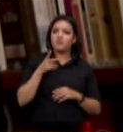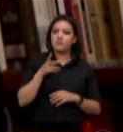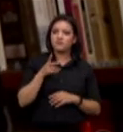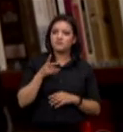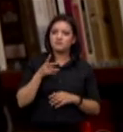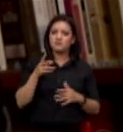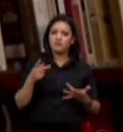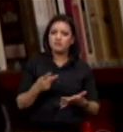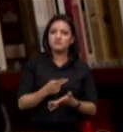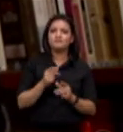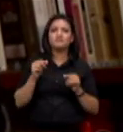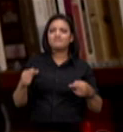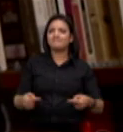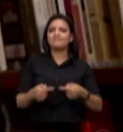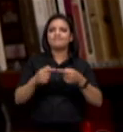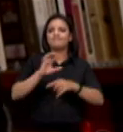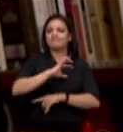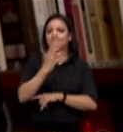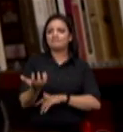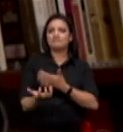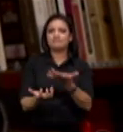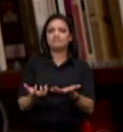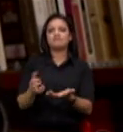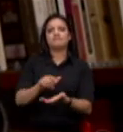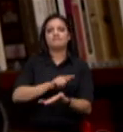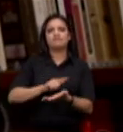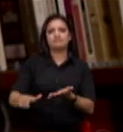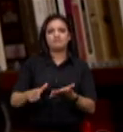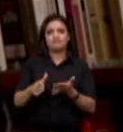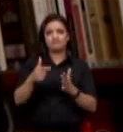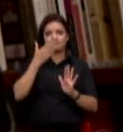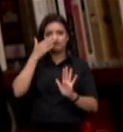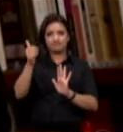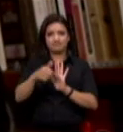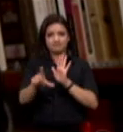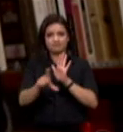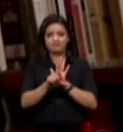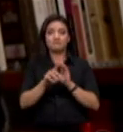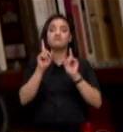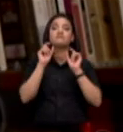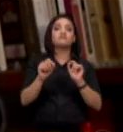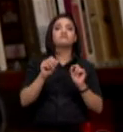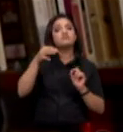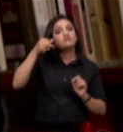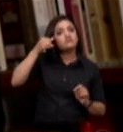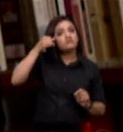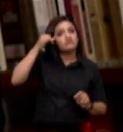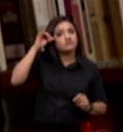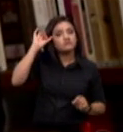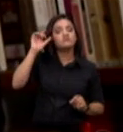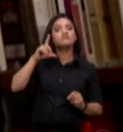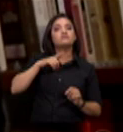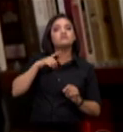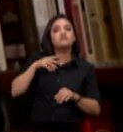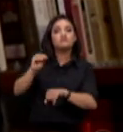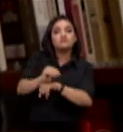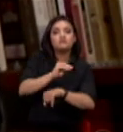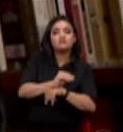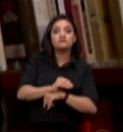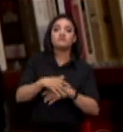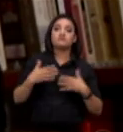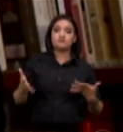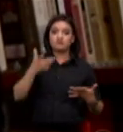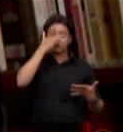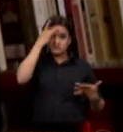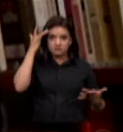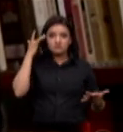associada ao desmatamento ilegal que é a criação de gato nessa frente nós vamos apoiar os agentes envolvidos